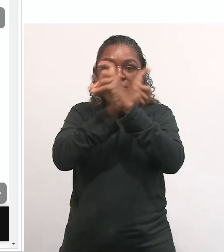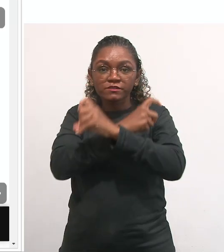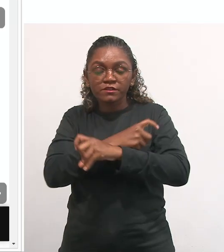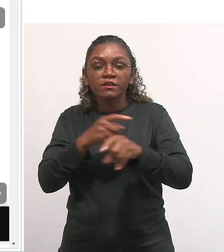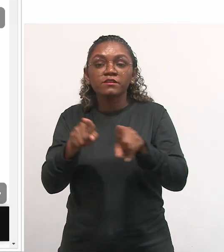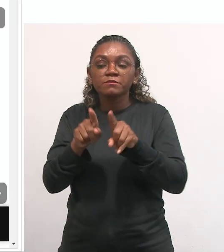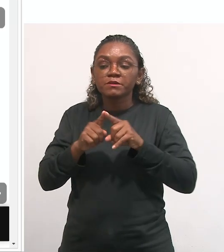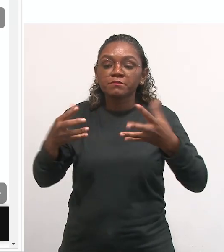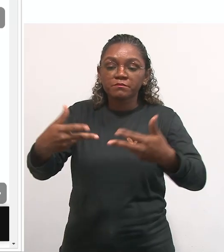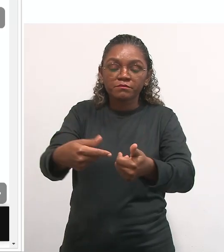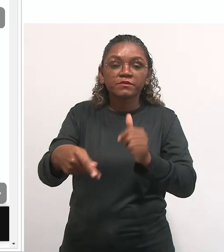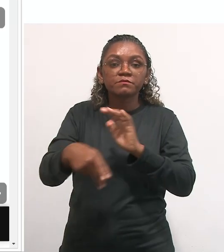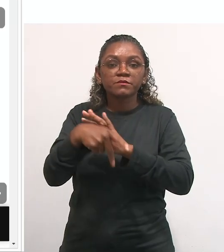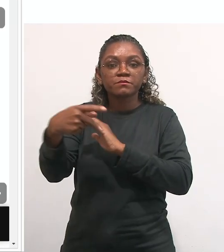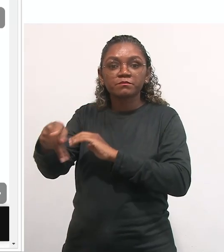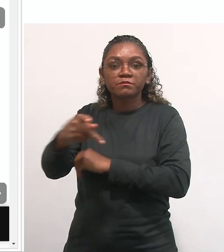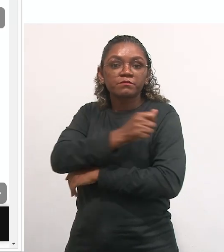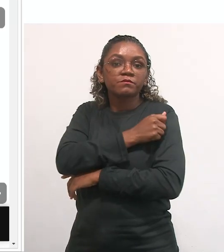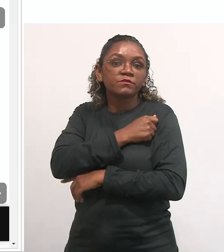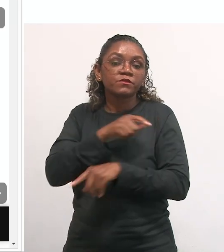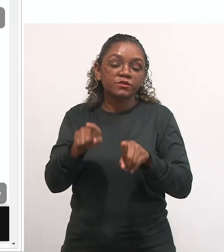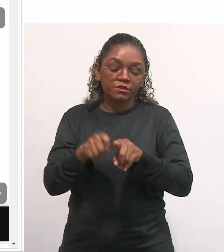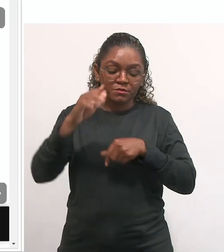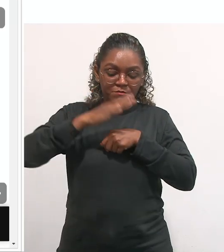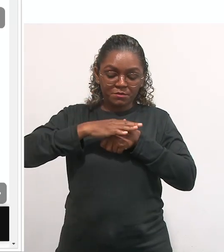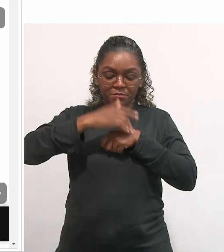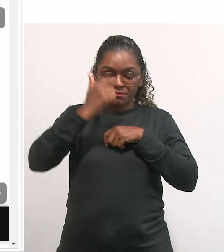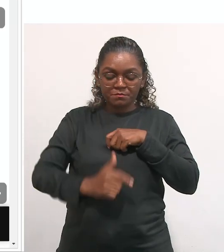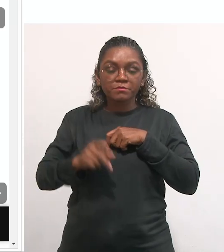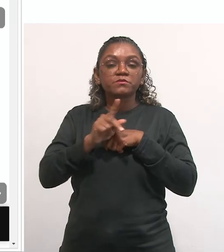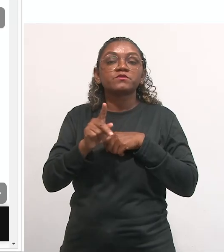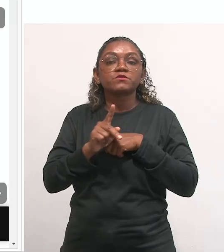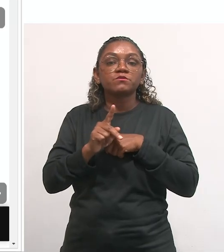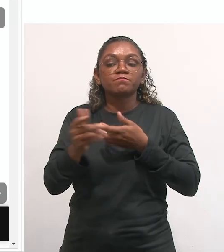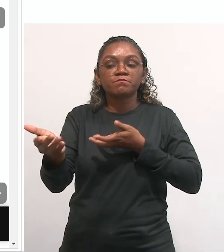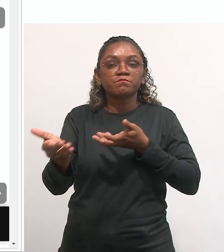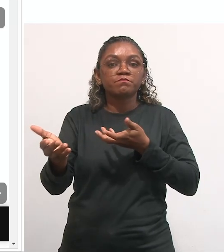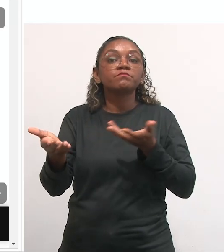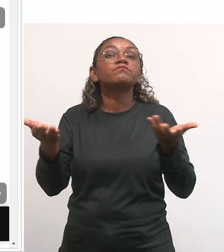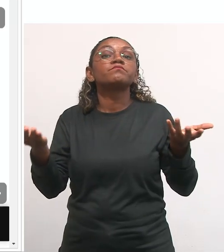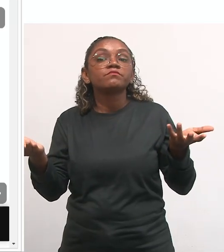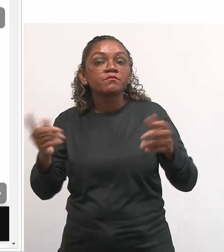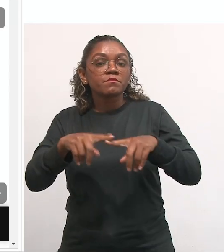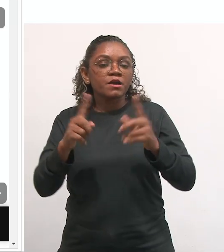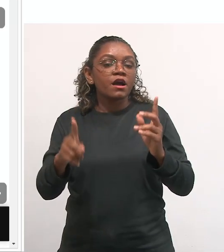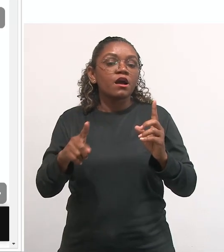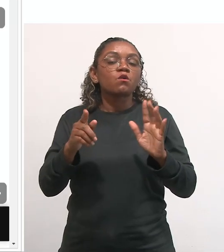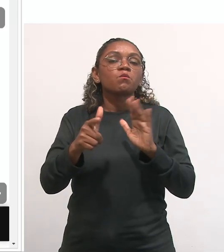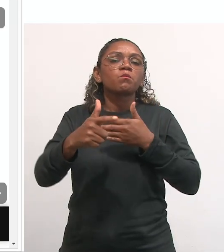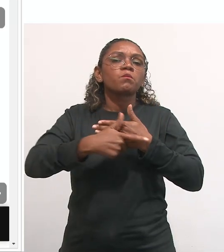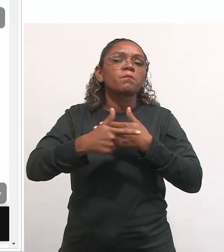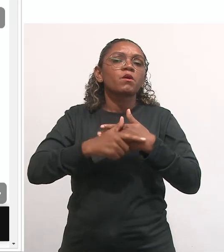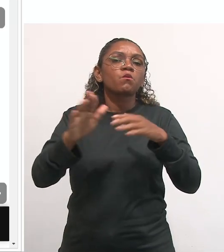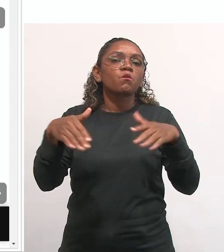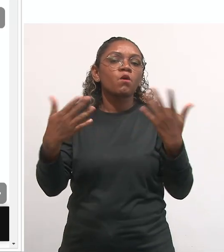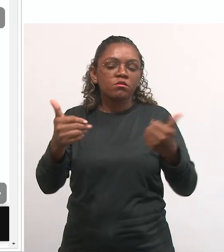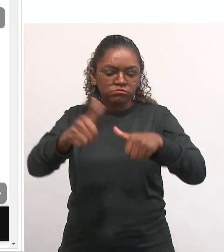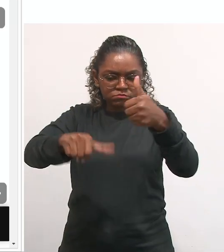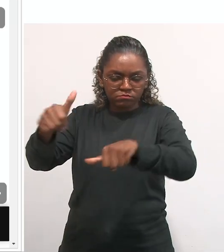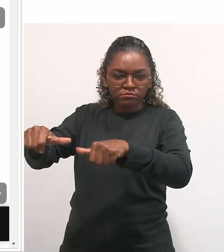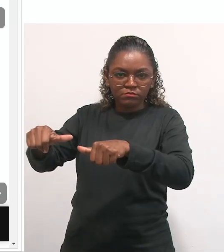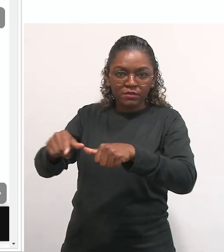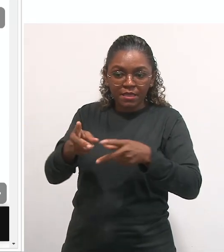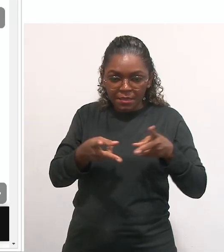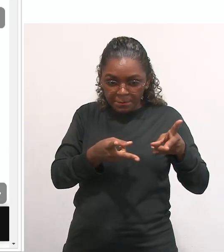habilidades dos alunos e na atuação do professor. Qual que a função, nesse caso, da avaliação? Identificar as necessidades